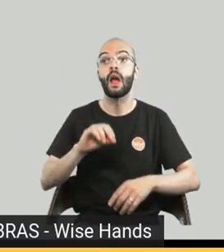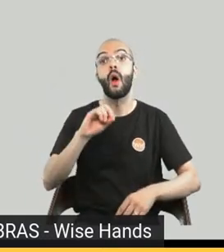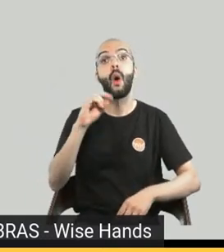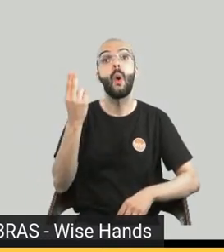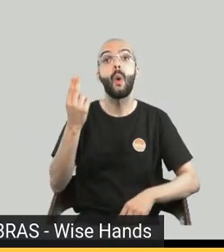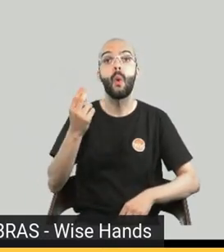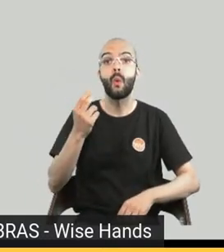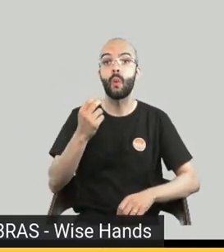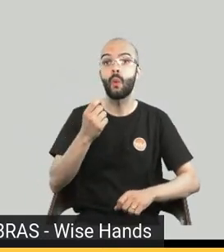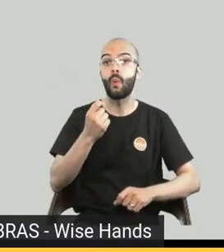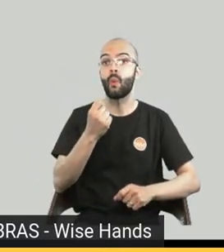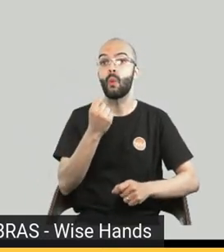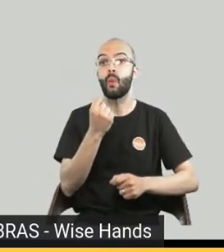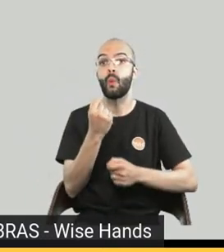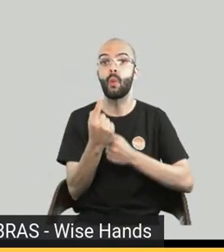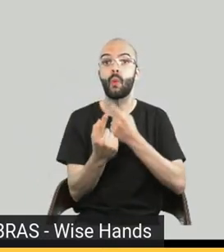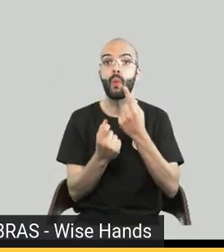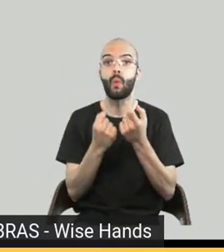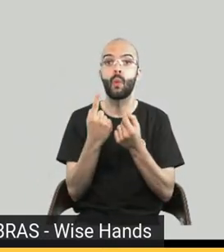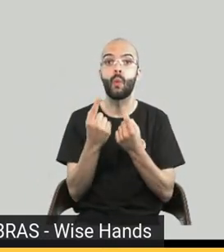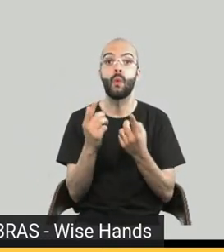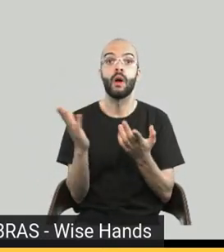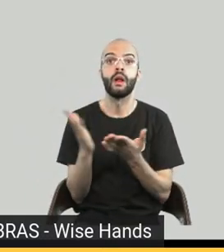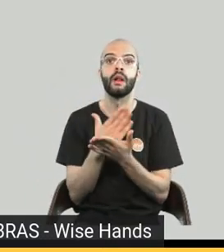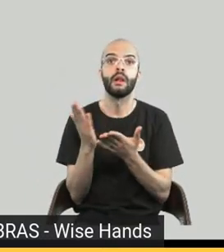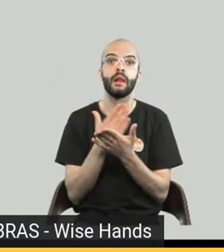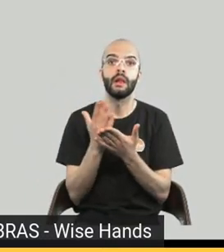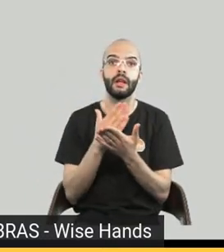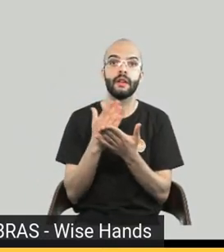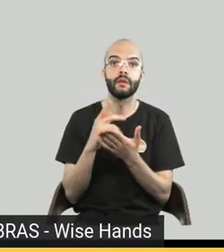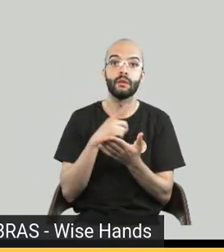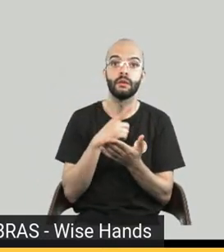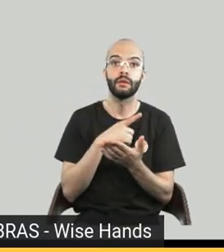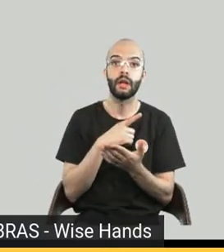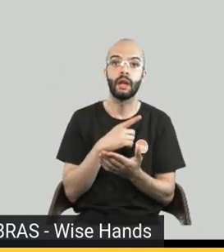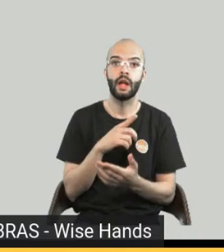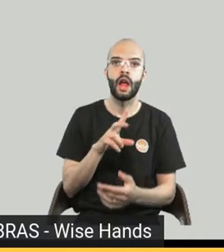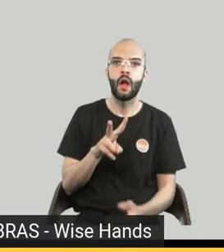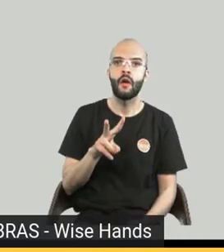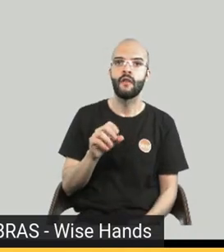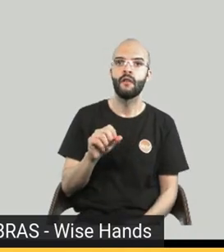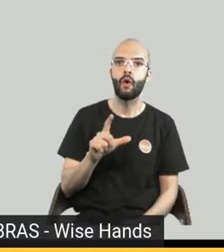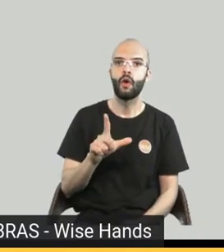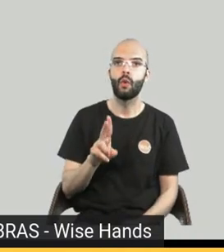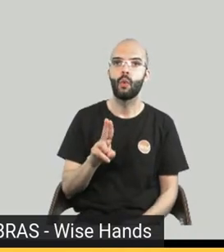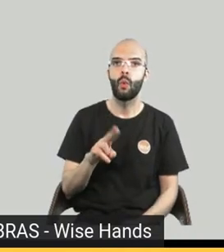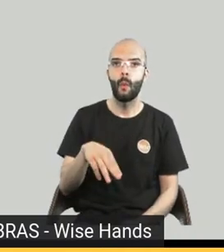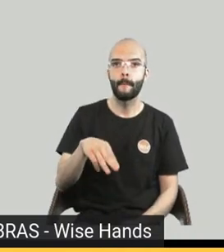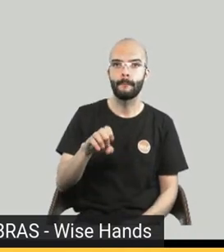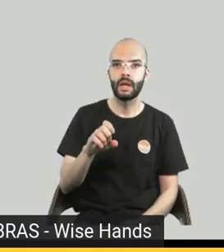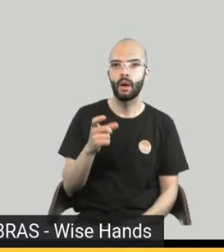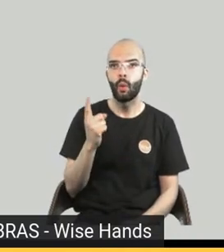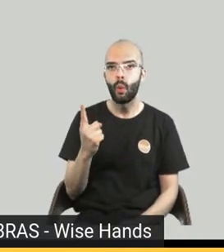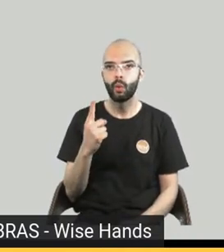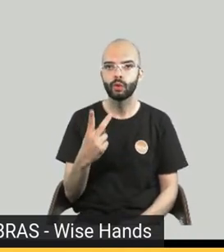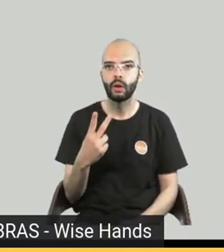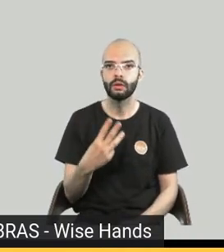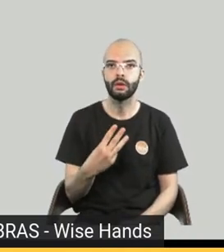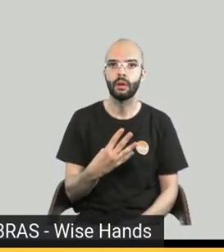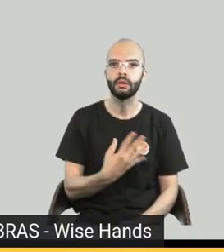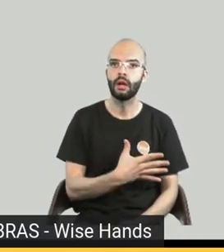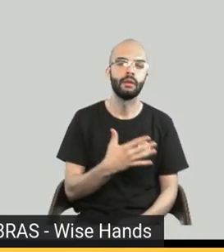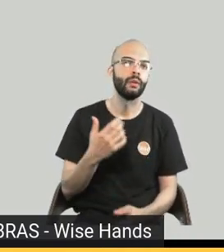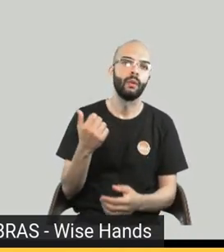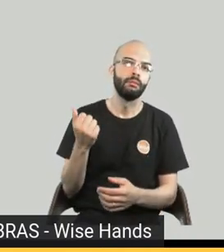né? Aquele velho fascículo que a gente consegue reproduzir no digital, lançando capítulos distribuídos ao longo de